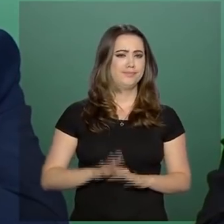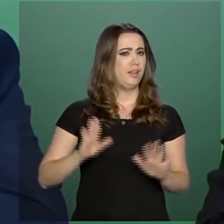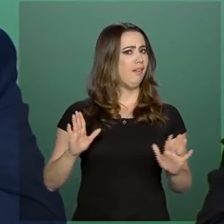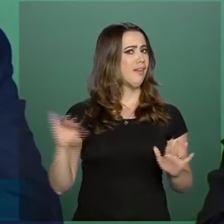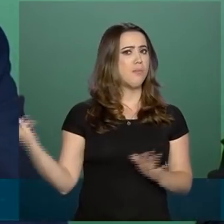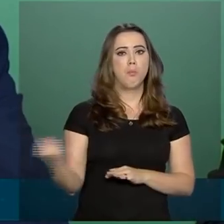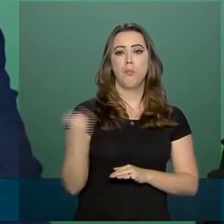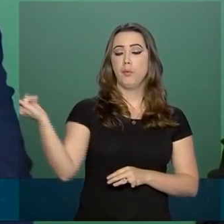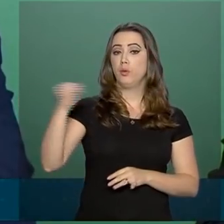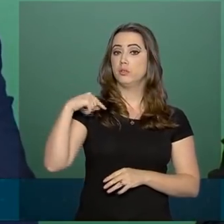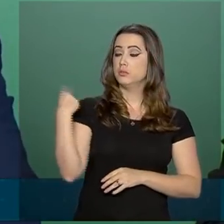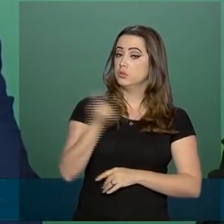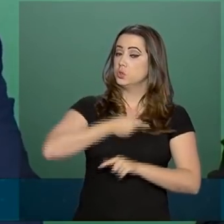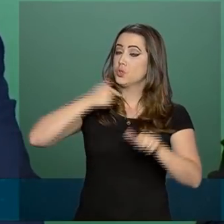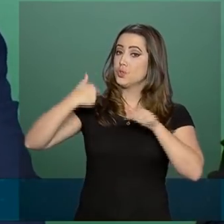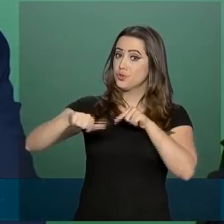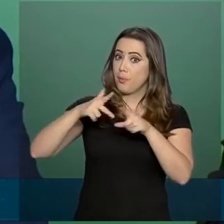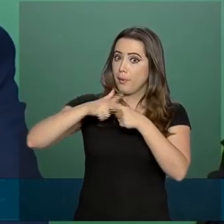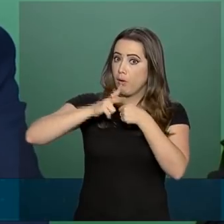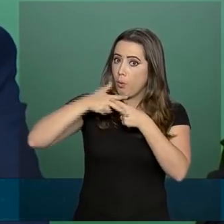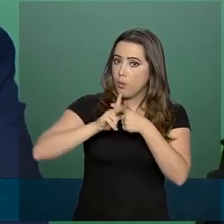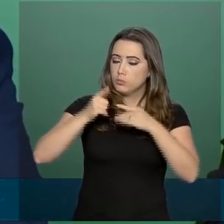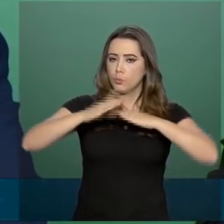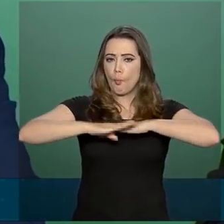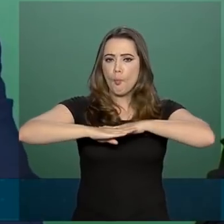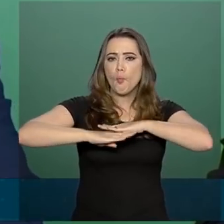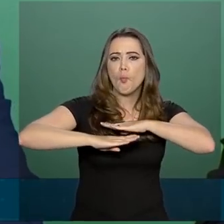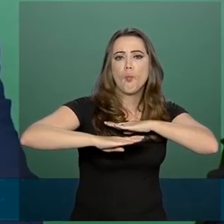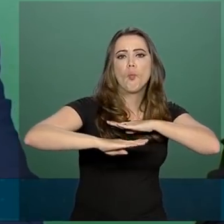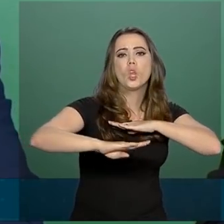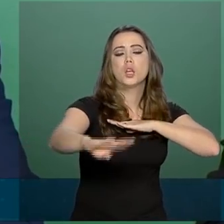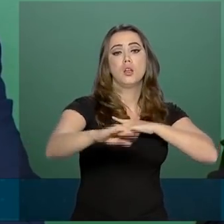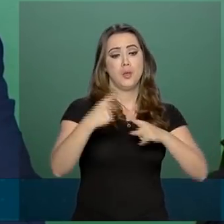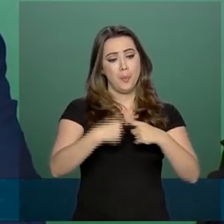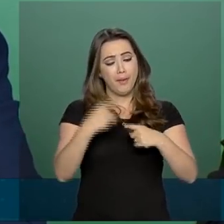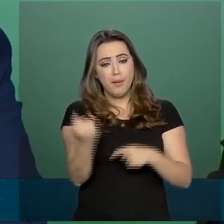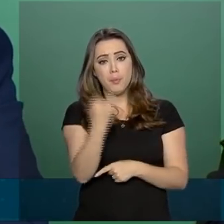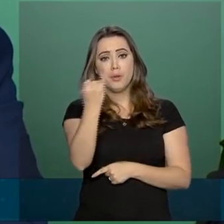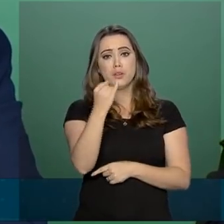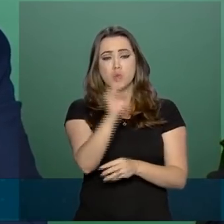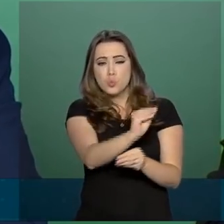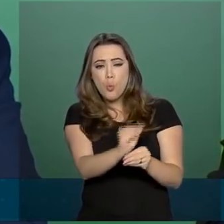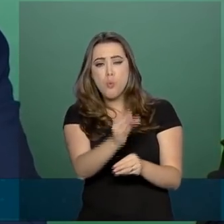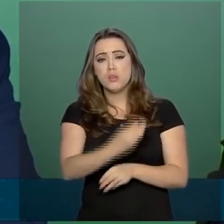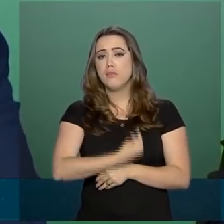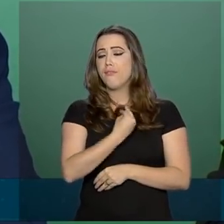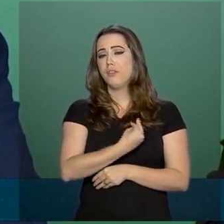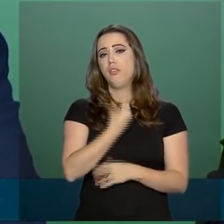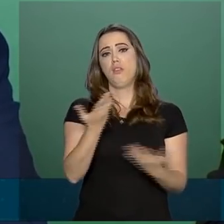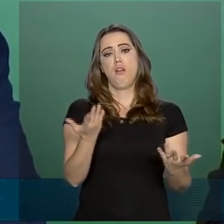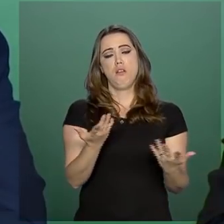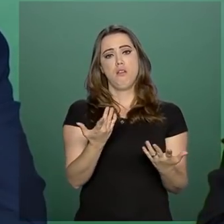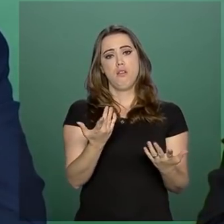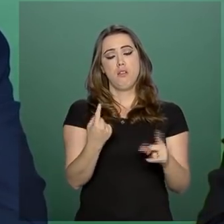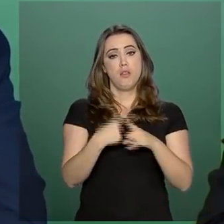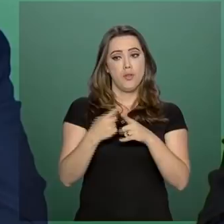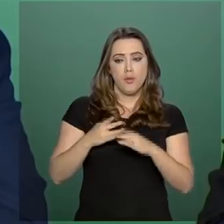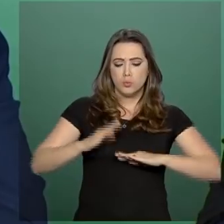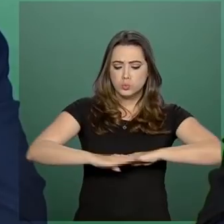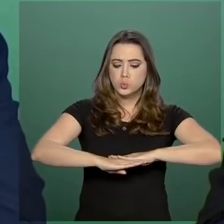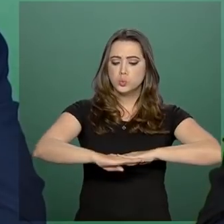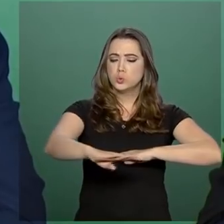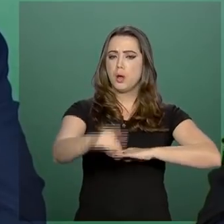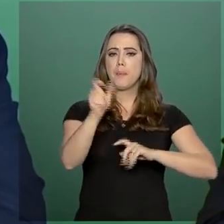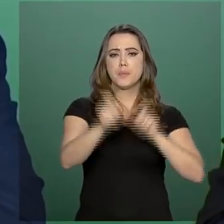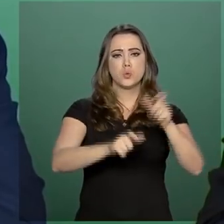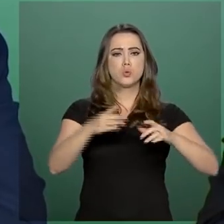Fundamental a gente trabalhar com a manutenção de rodovias, porque a manutenção de rodovias salva vidas. É importante dar uma condição de via melhor para aquele